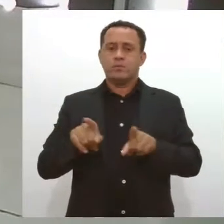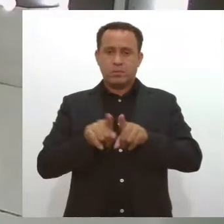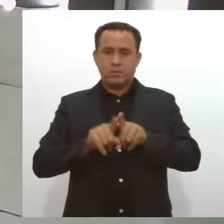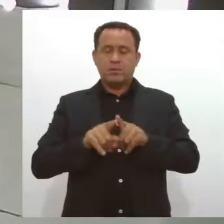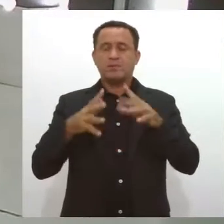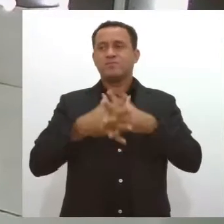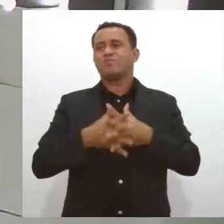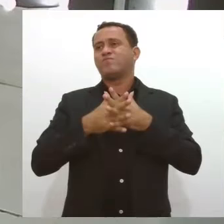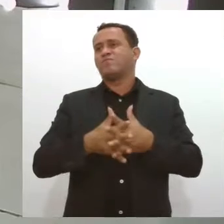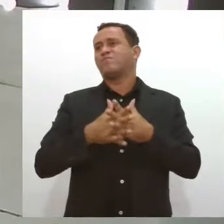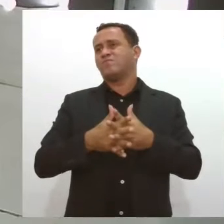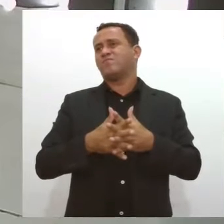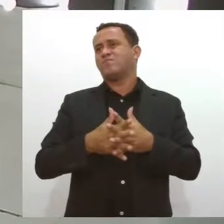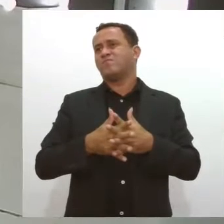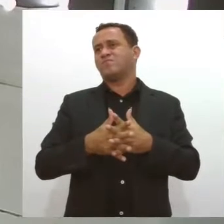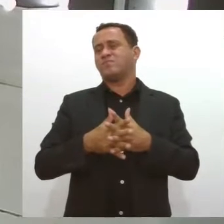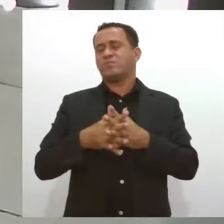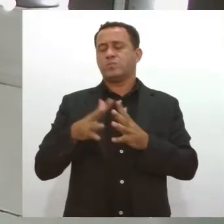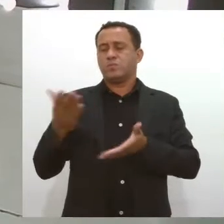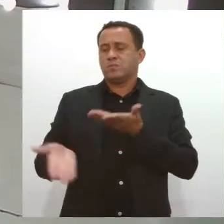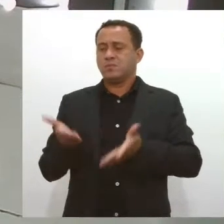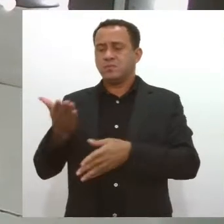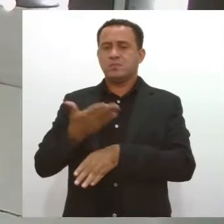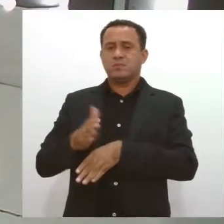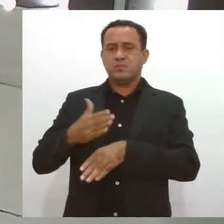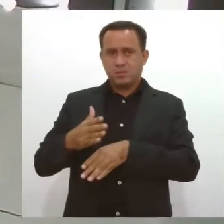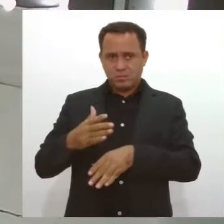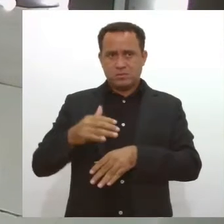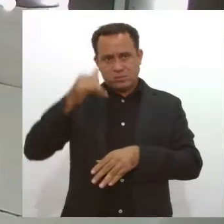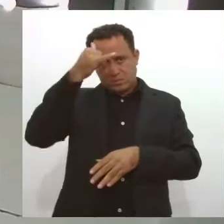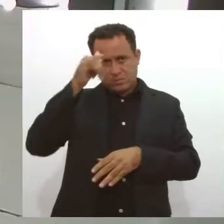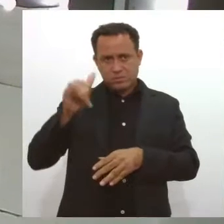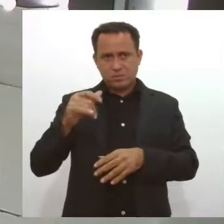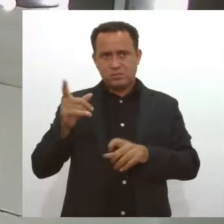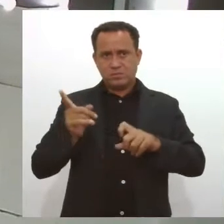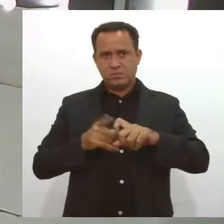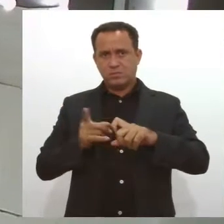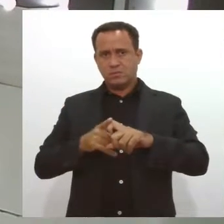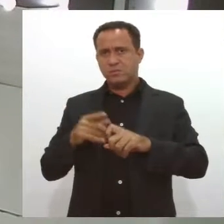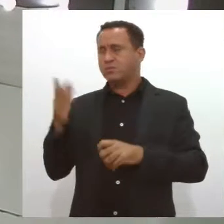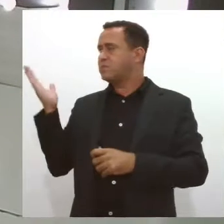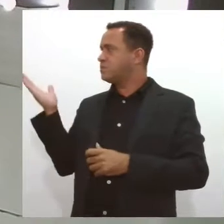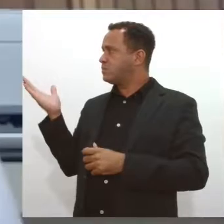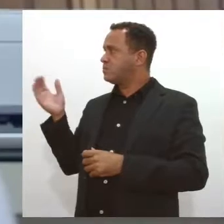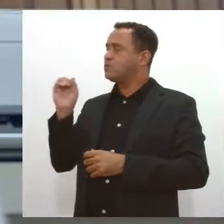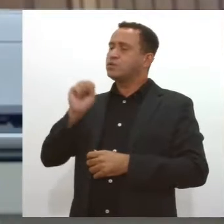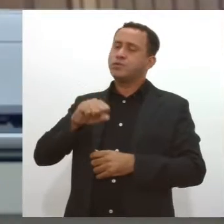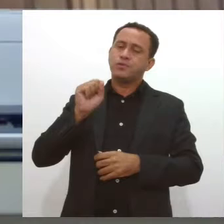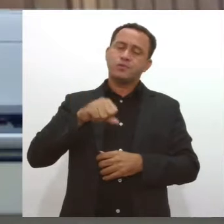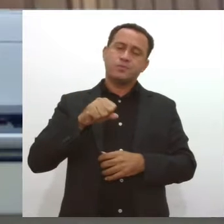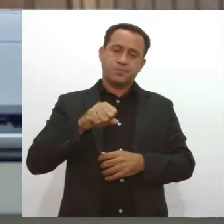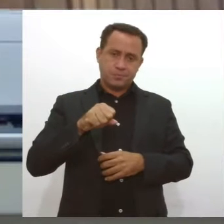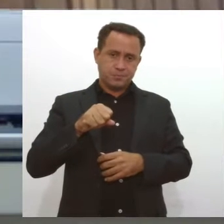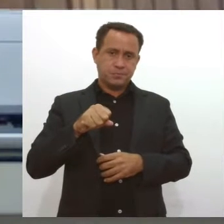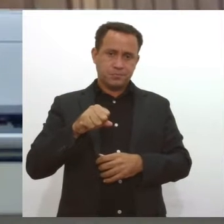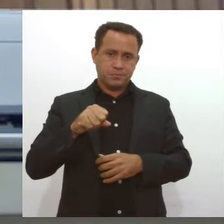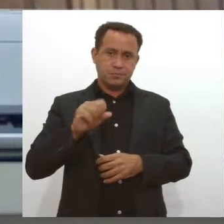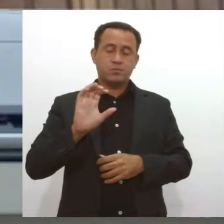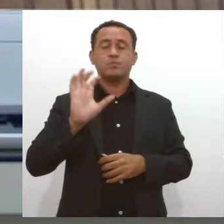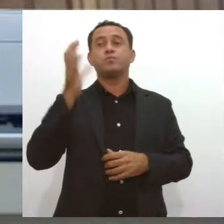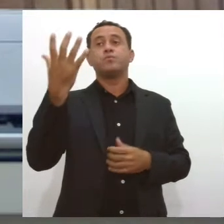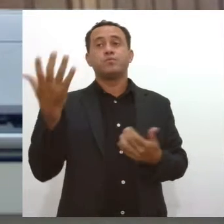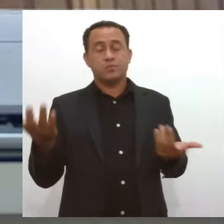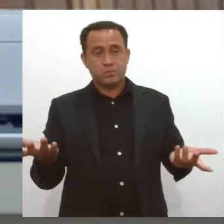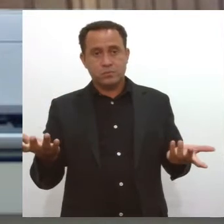o tratamento, acaba essa prevenção, doutora? Exato. O que é que acontece?